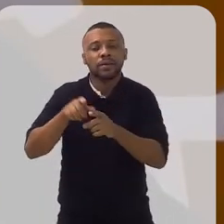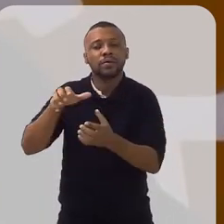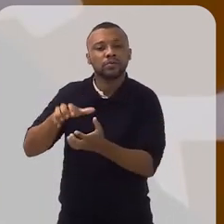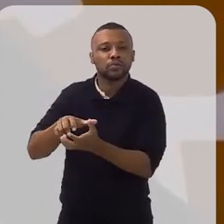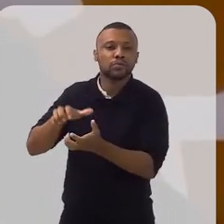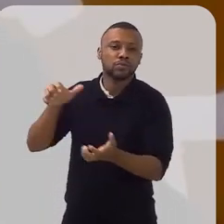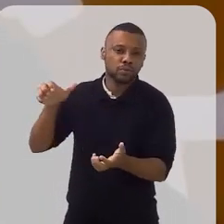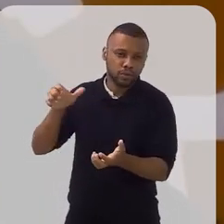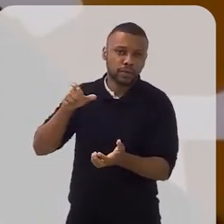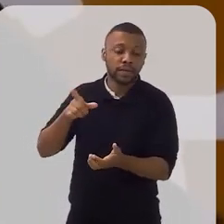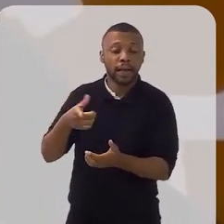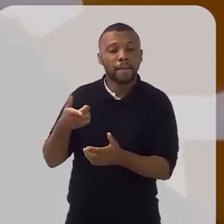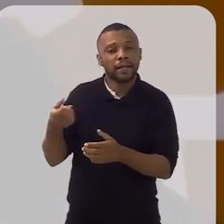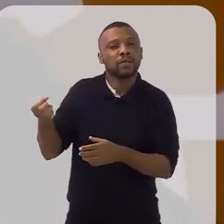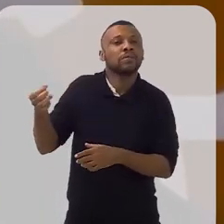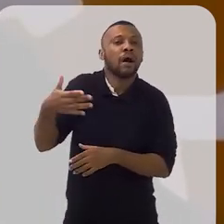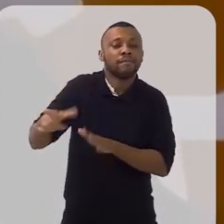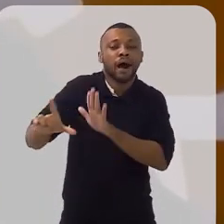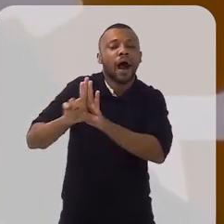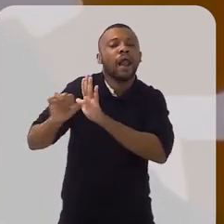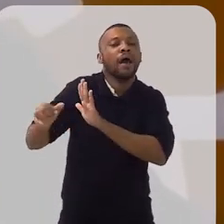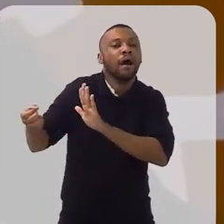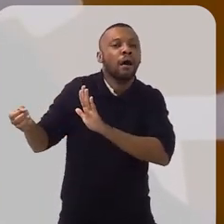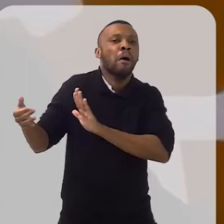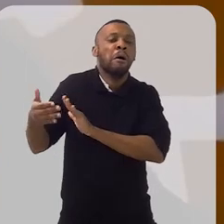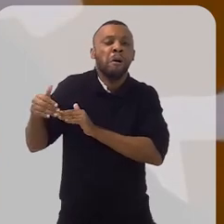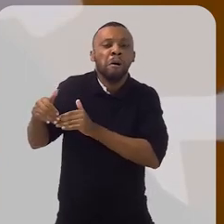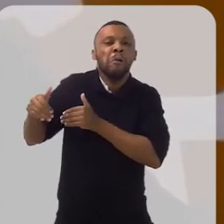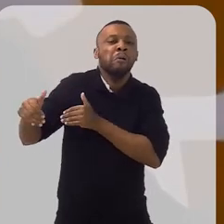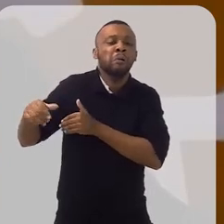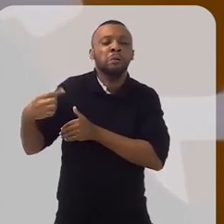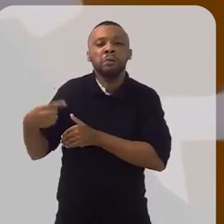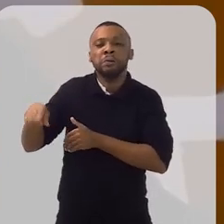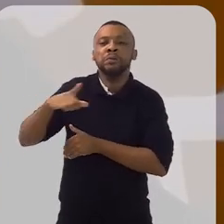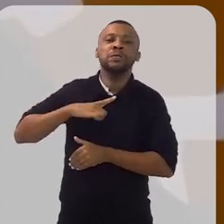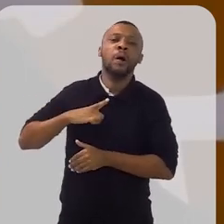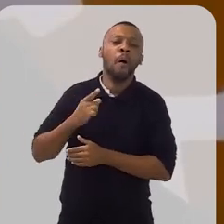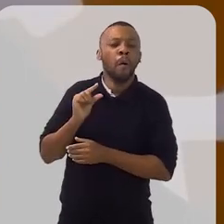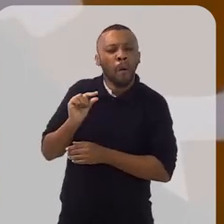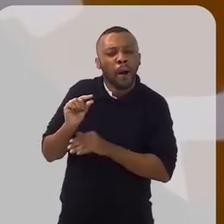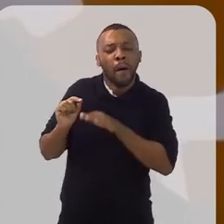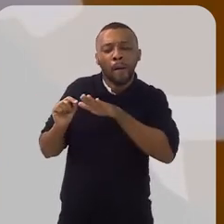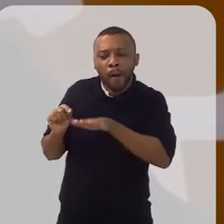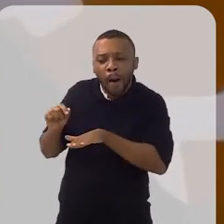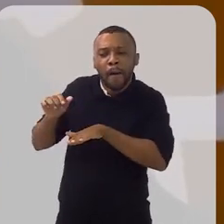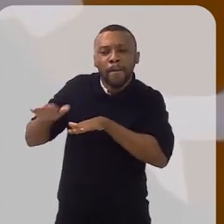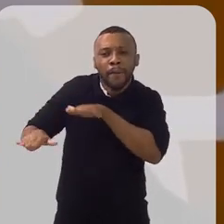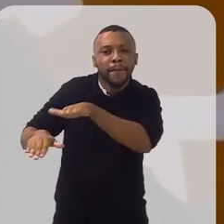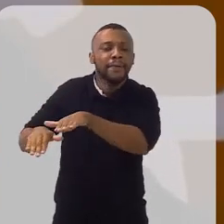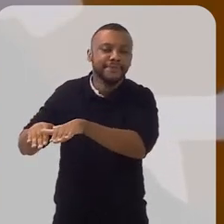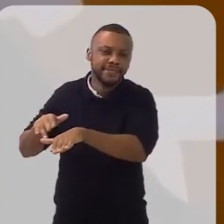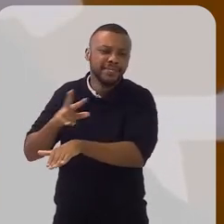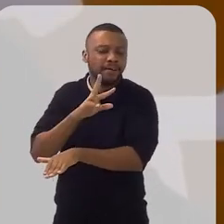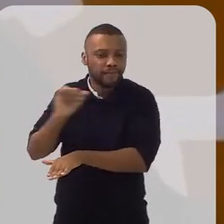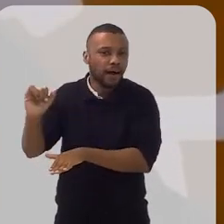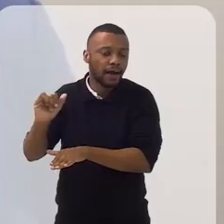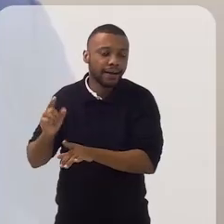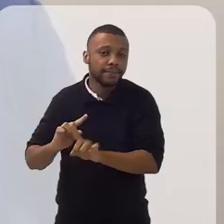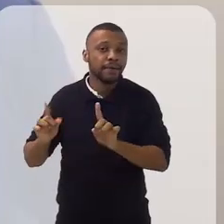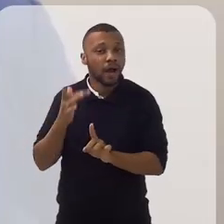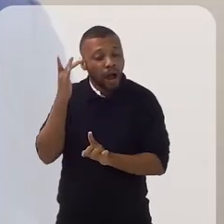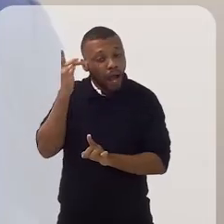recente da Receita Federal. A lei é mais recente. Esse a gente ainda tem um pouquinho de caminho a percorrer.